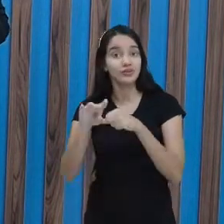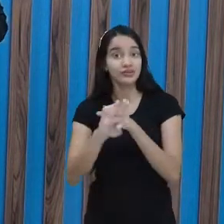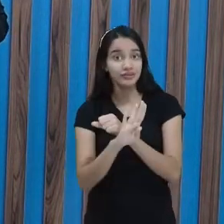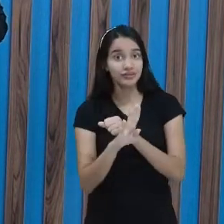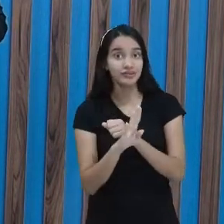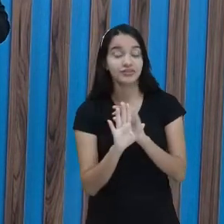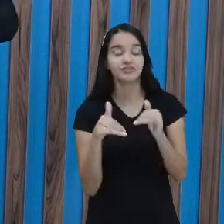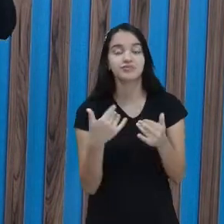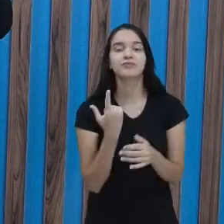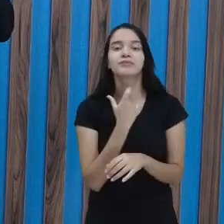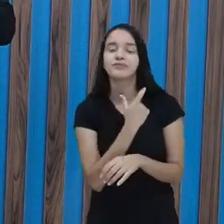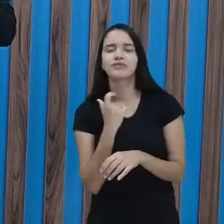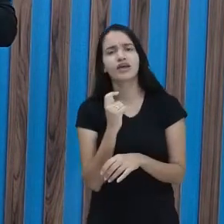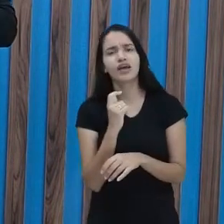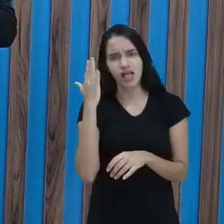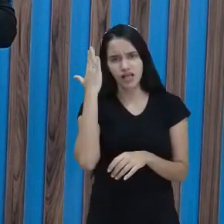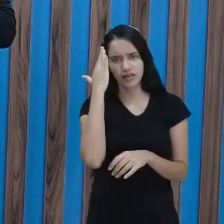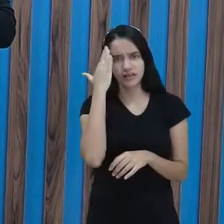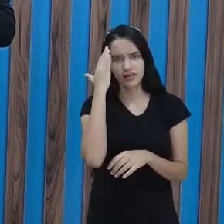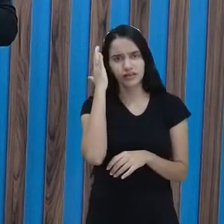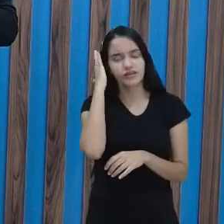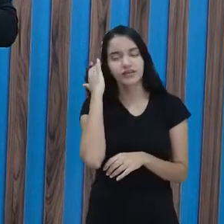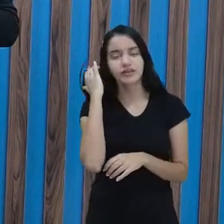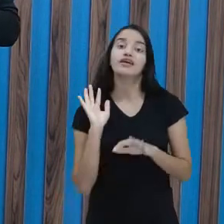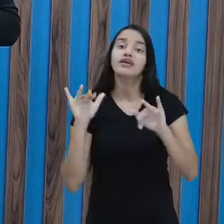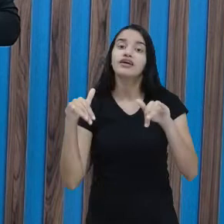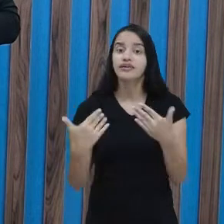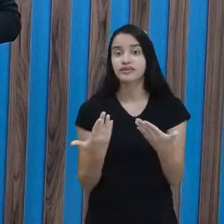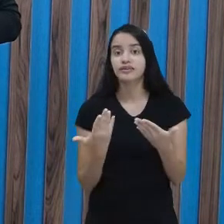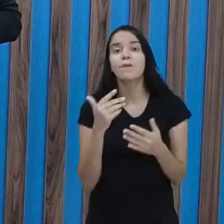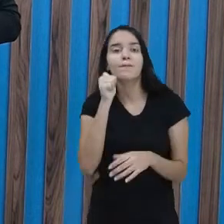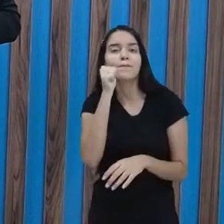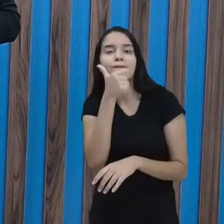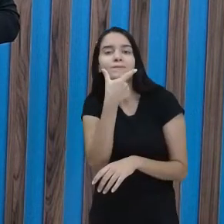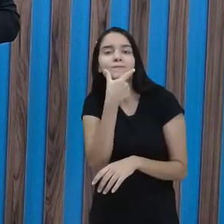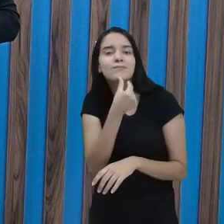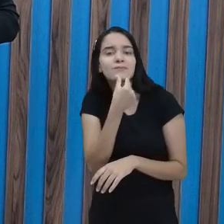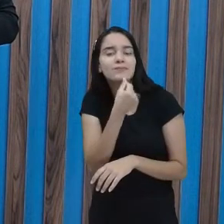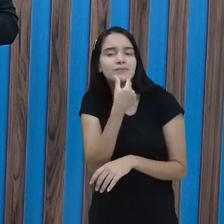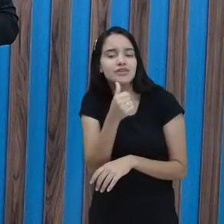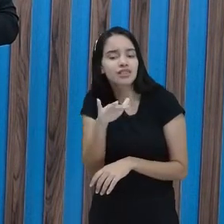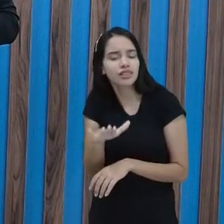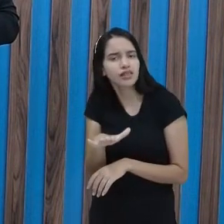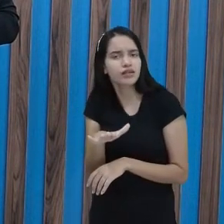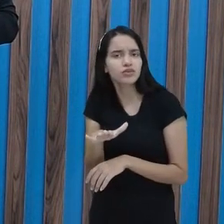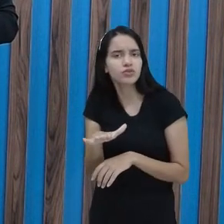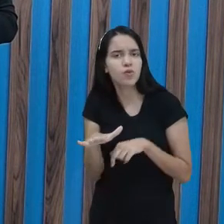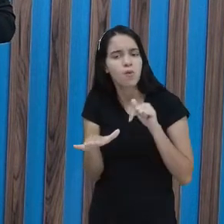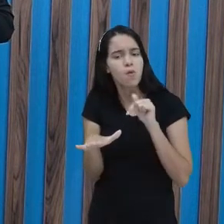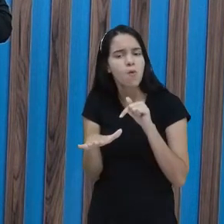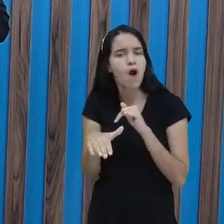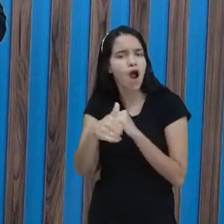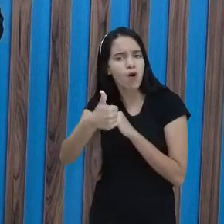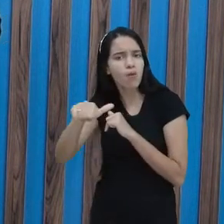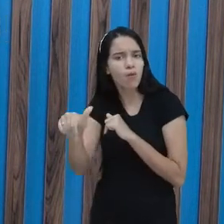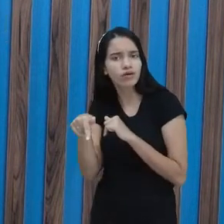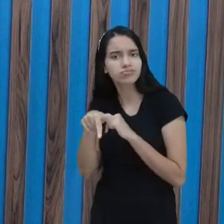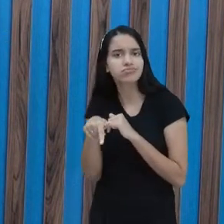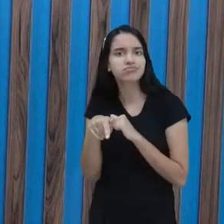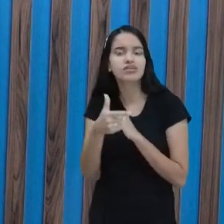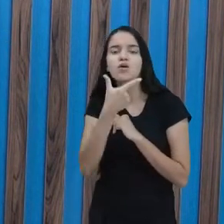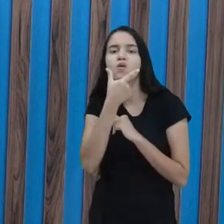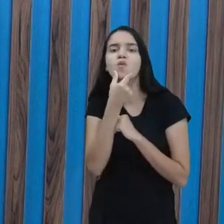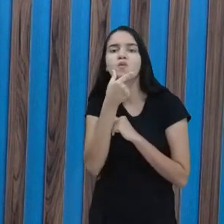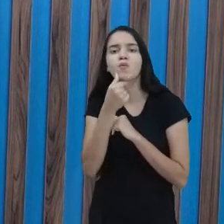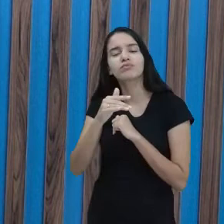Entenderam o que é adjetivo menino? Qual seria uma qualidade que poderíamos dar